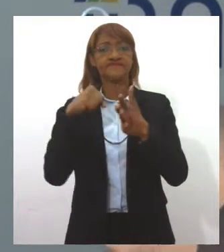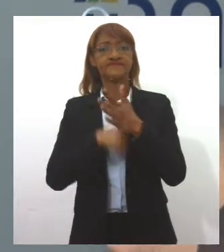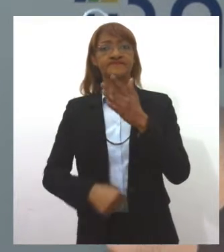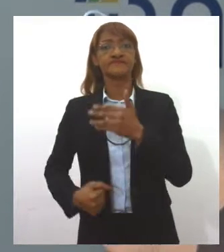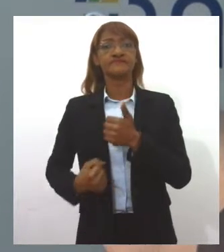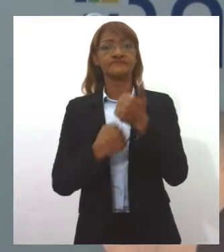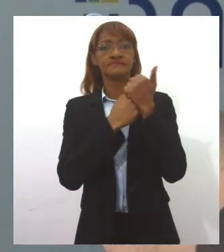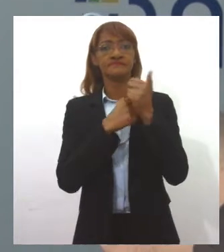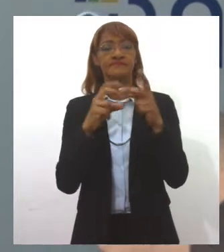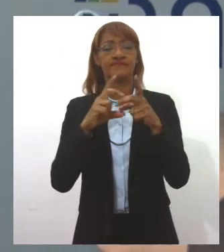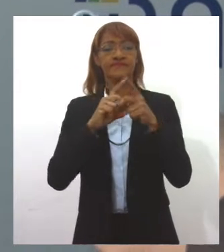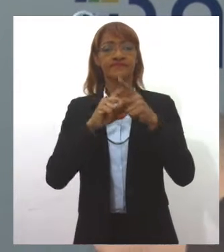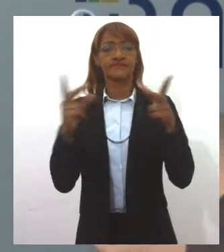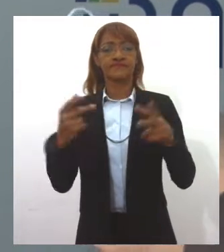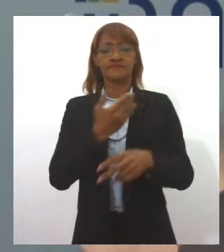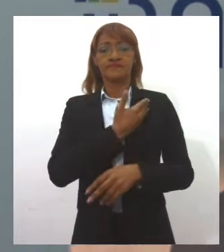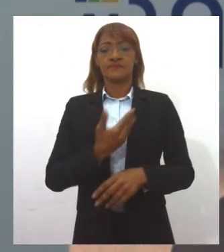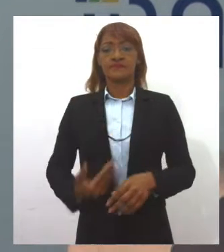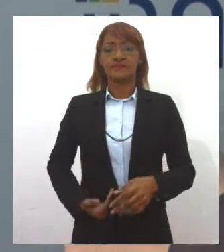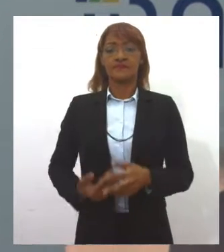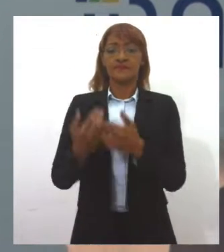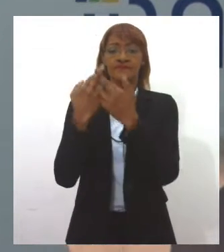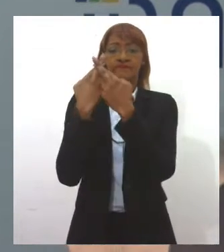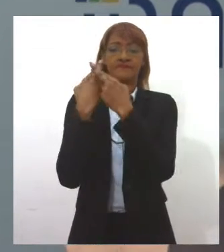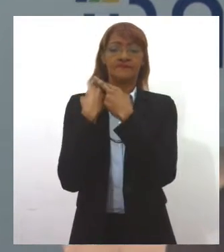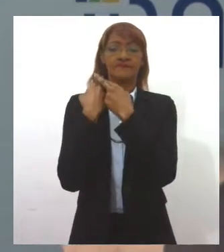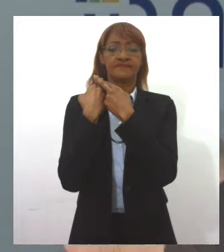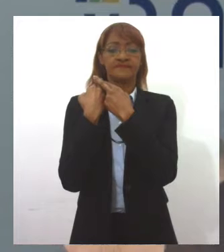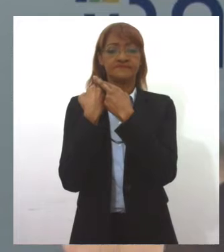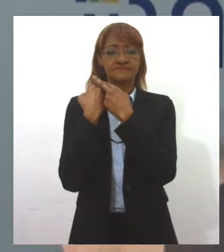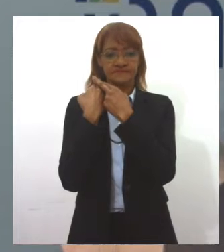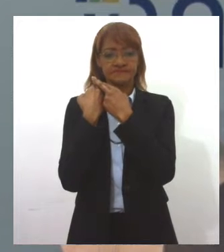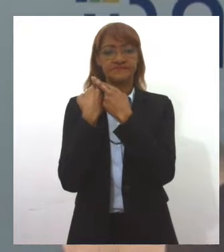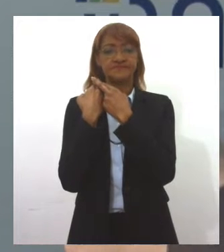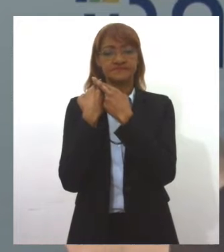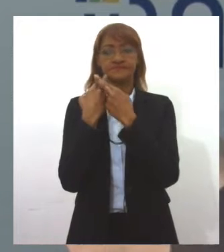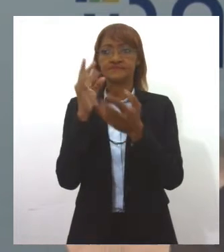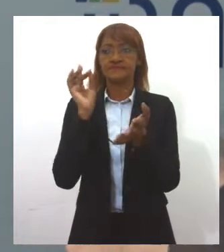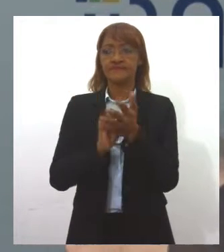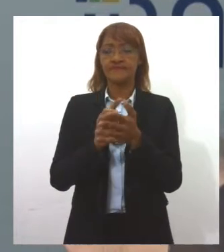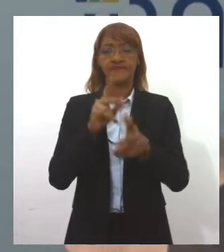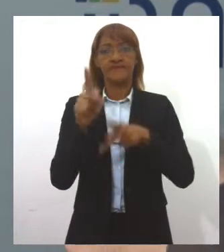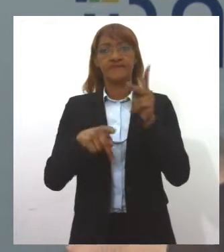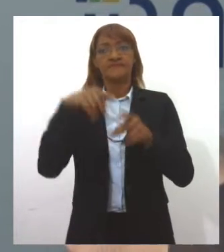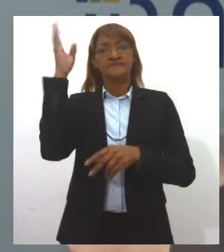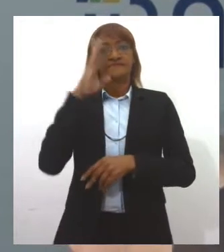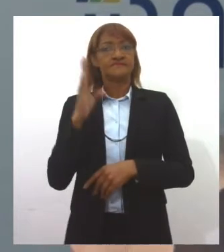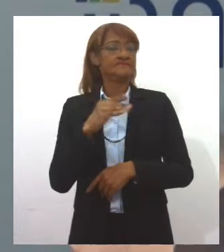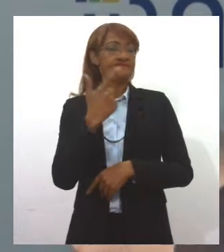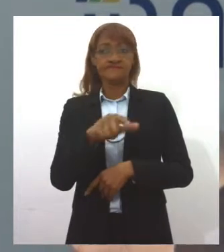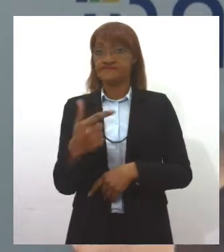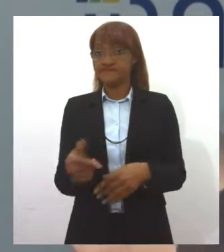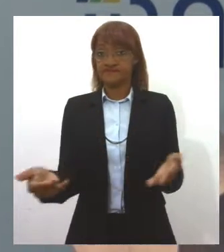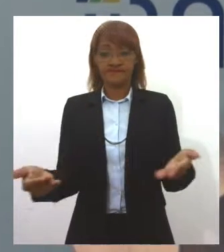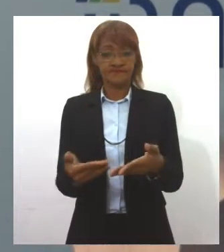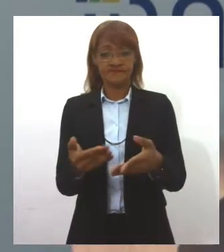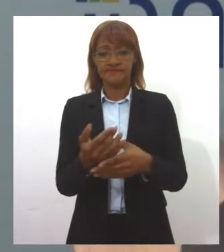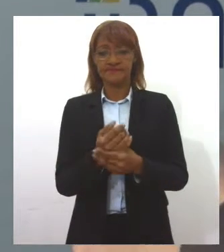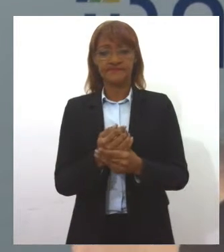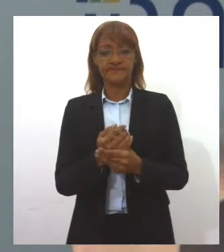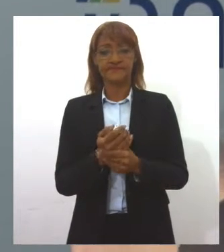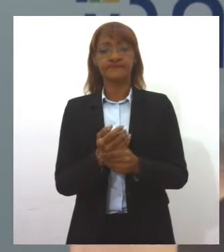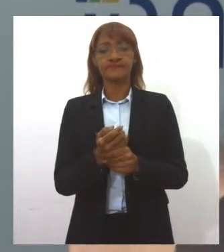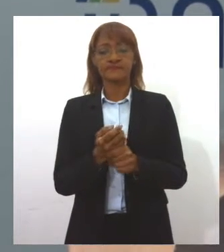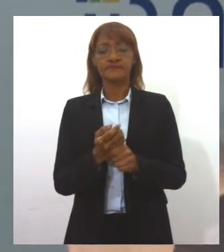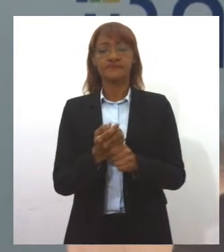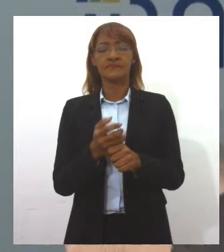defender um governo comprometido com as pautas populares, coisa que o Brasil não tem neste momento, defendendo que tenha